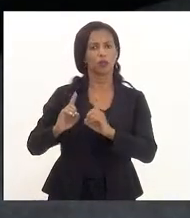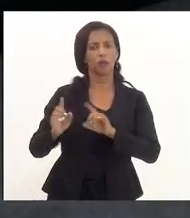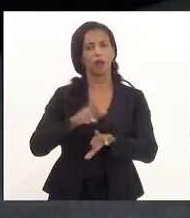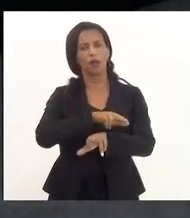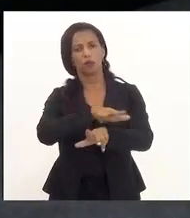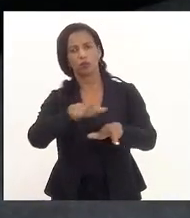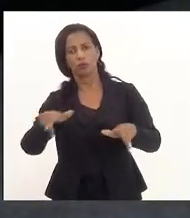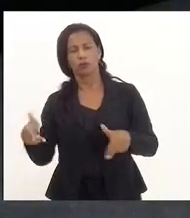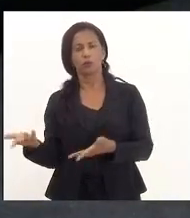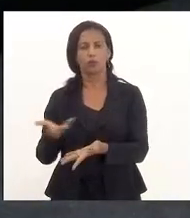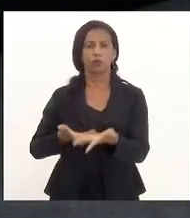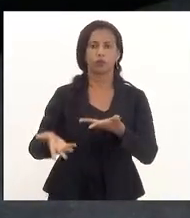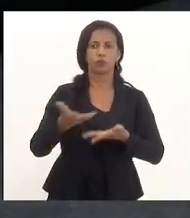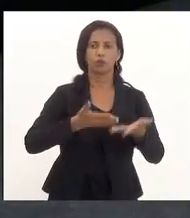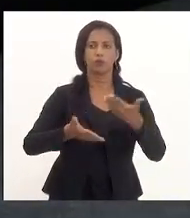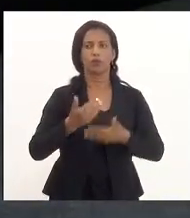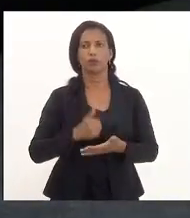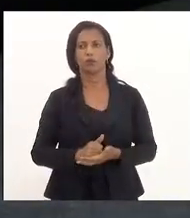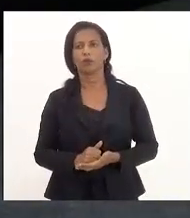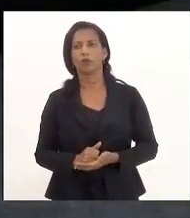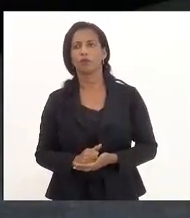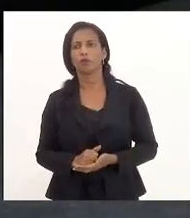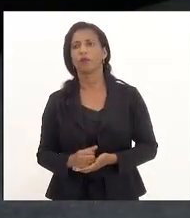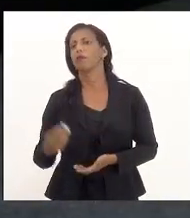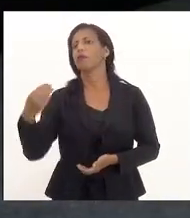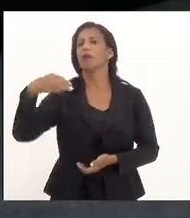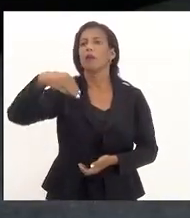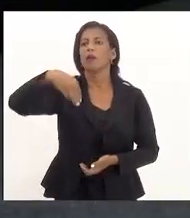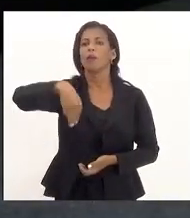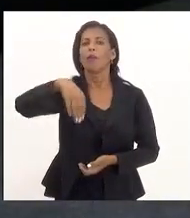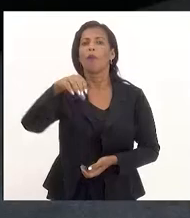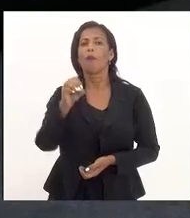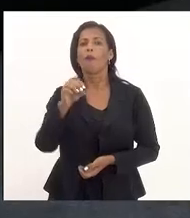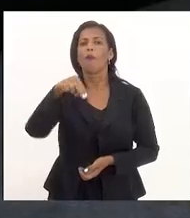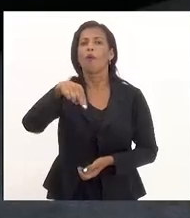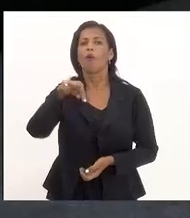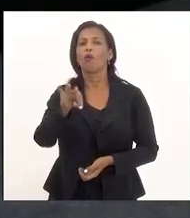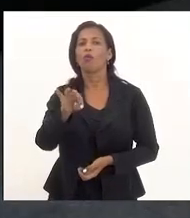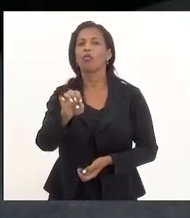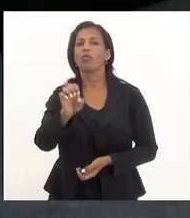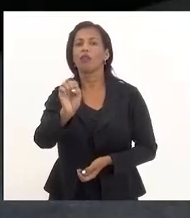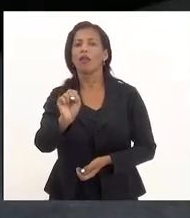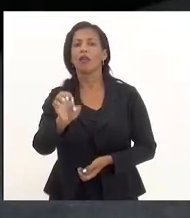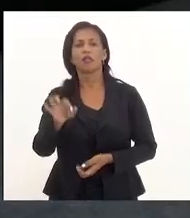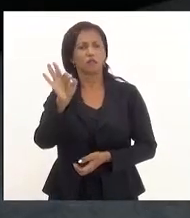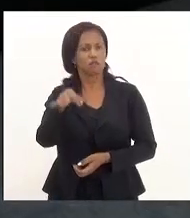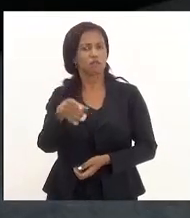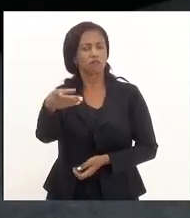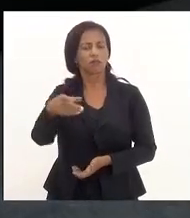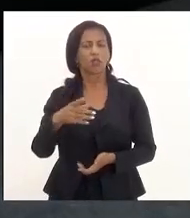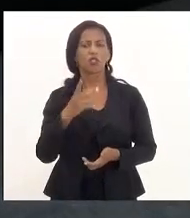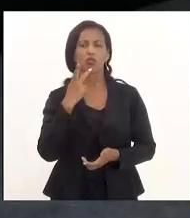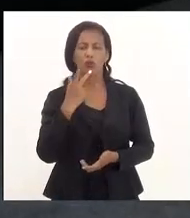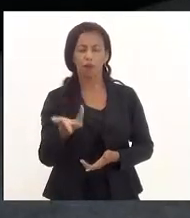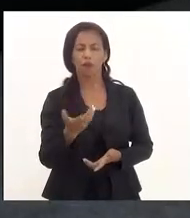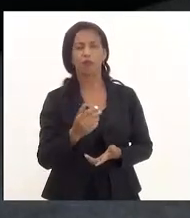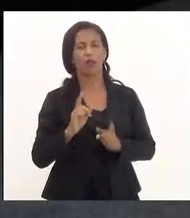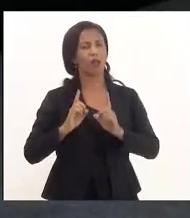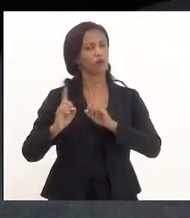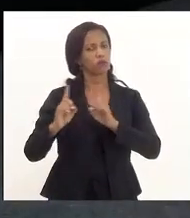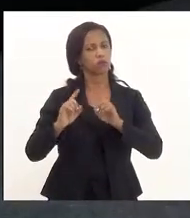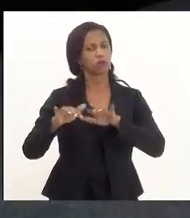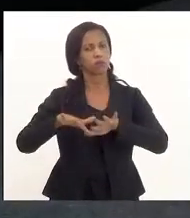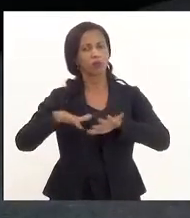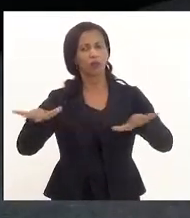deputados participaram. O Montese. Montese. Isso, exato. Então, era só para registrar um debate